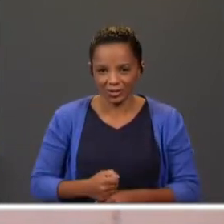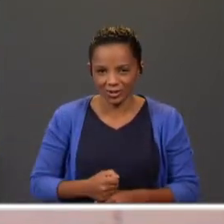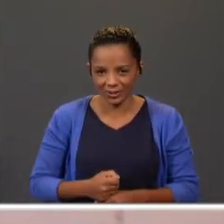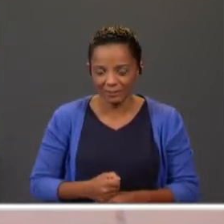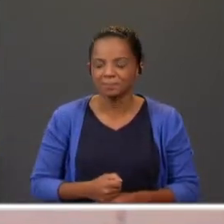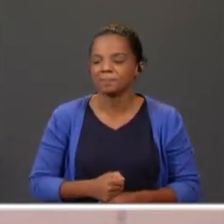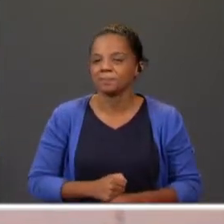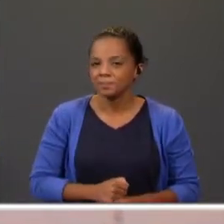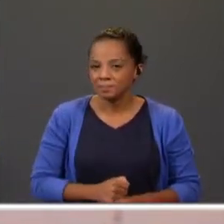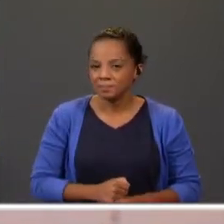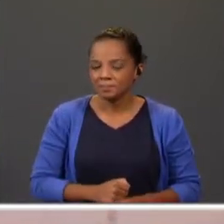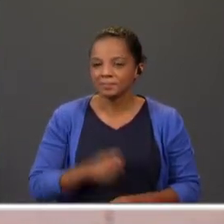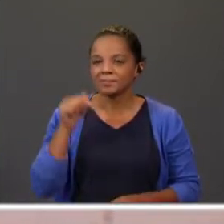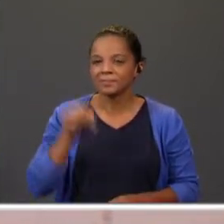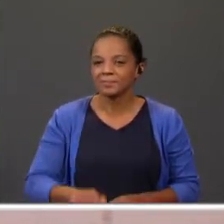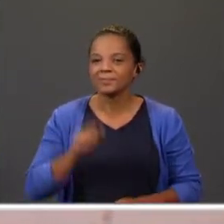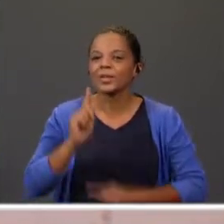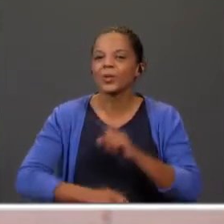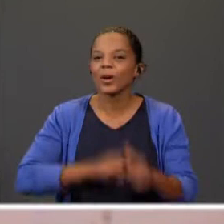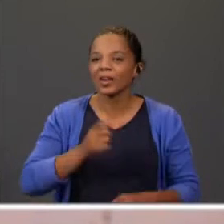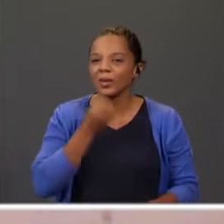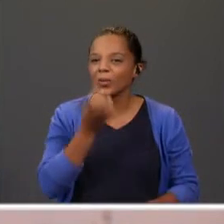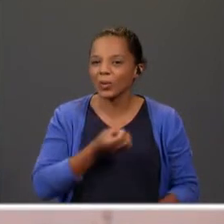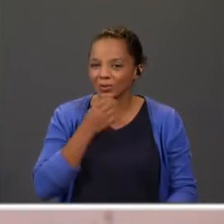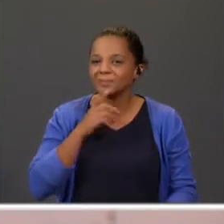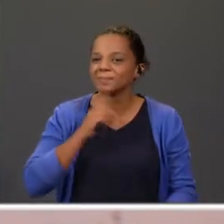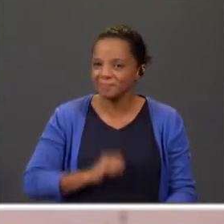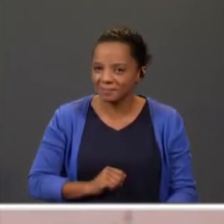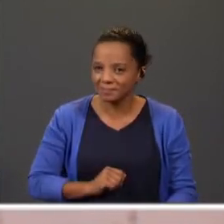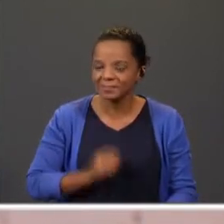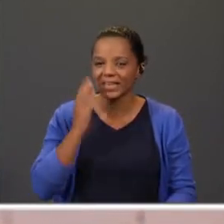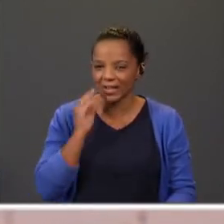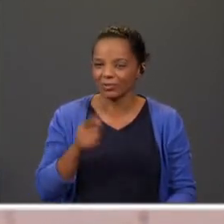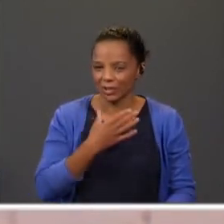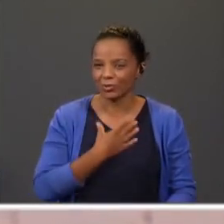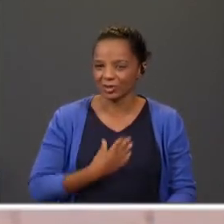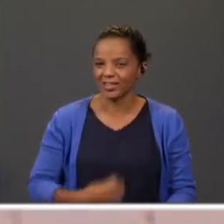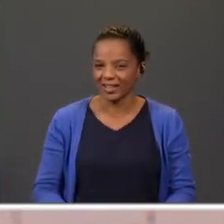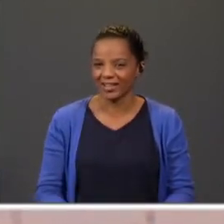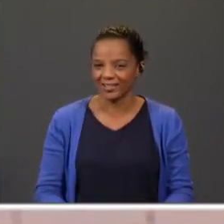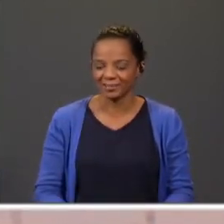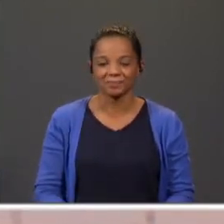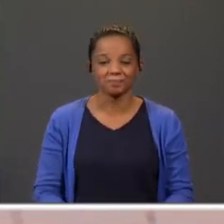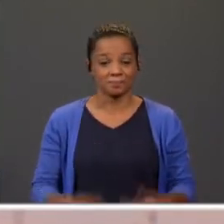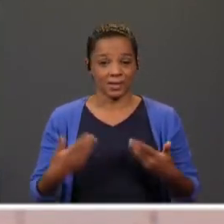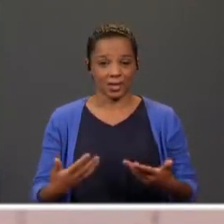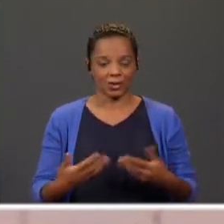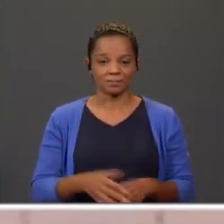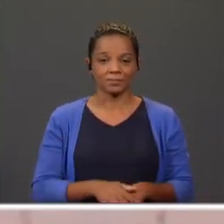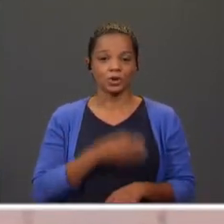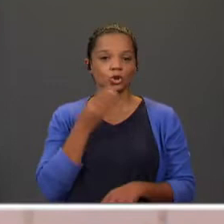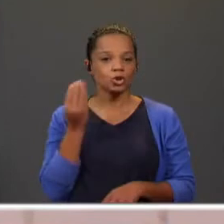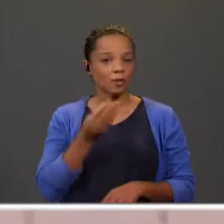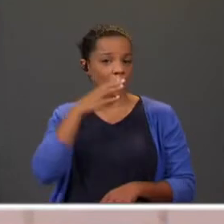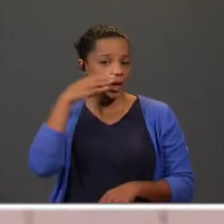o conto que eu te vou trazer hoje? Eu acho que tu vais gostar. Mas agora, para os jovens